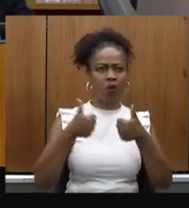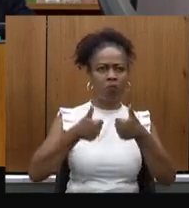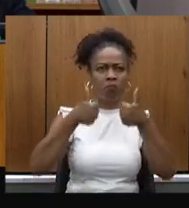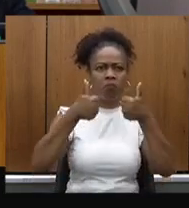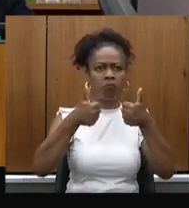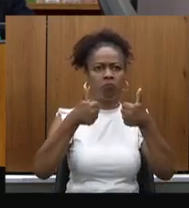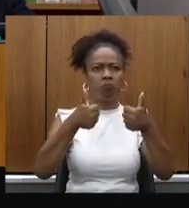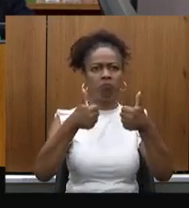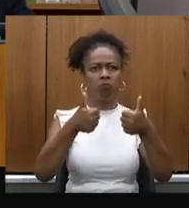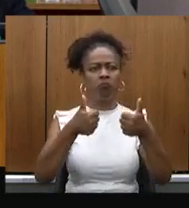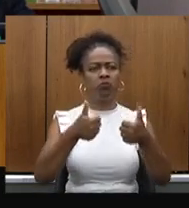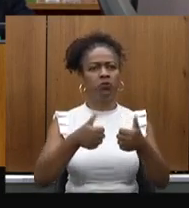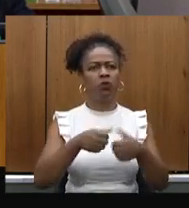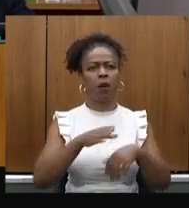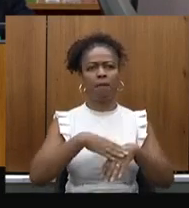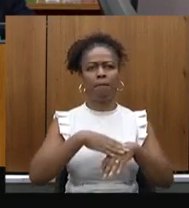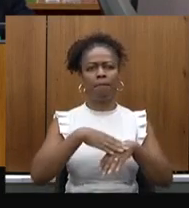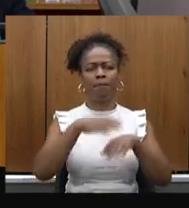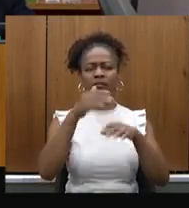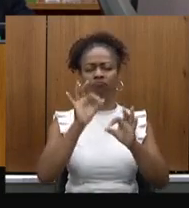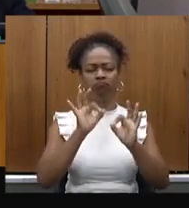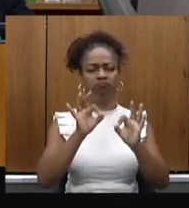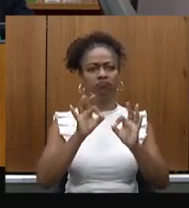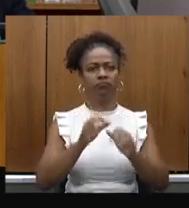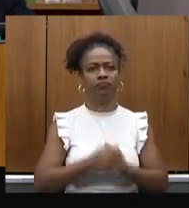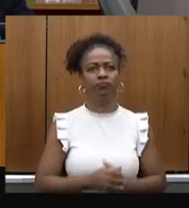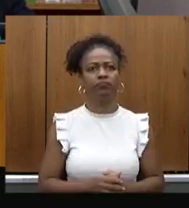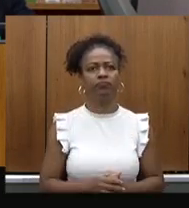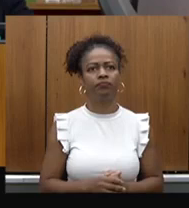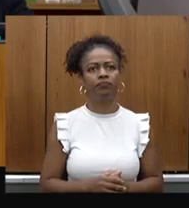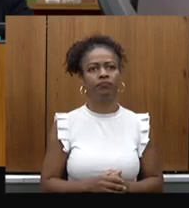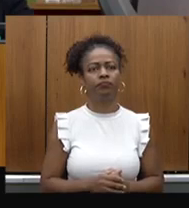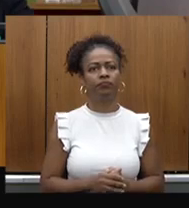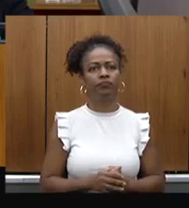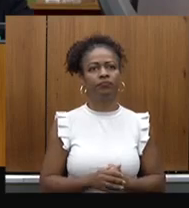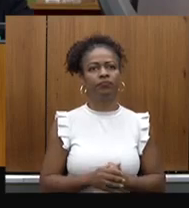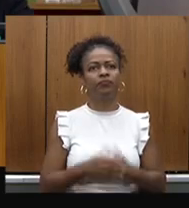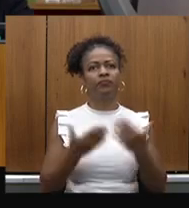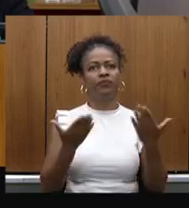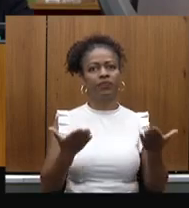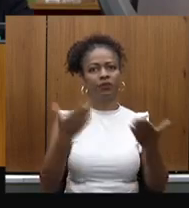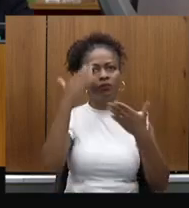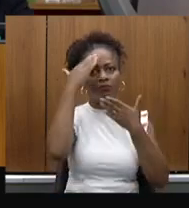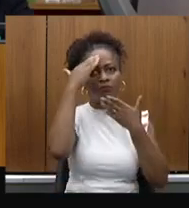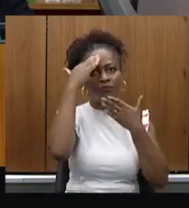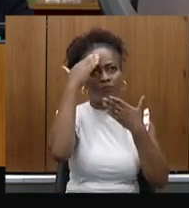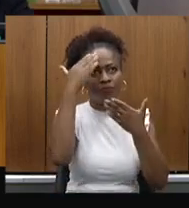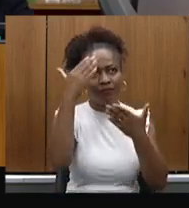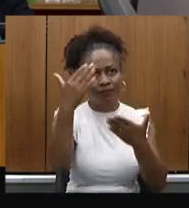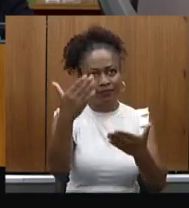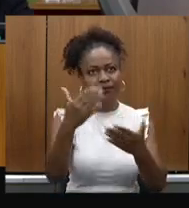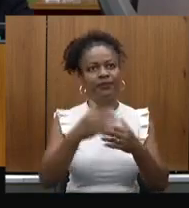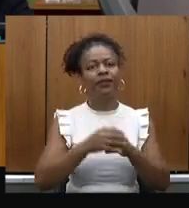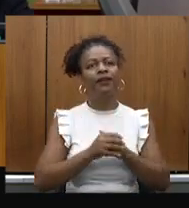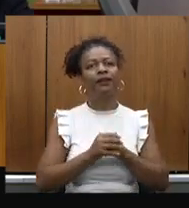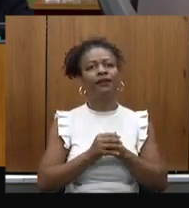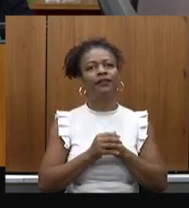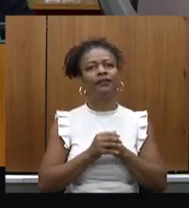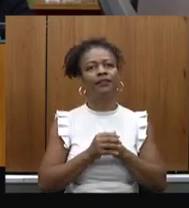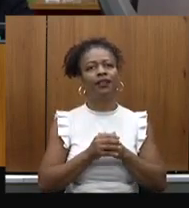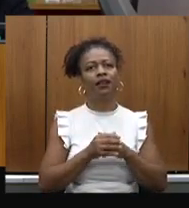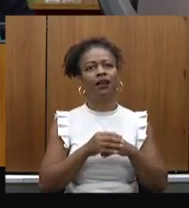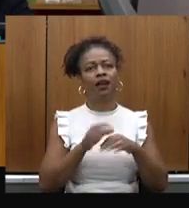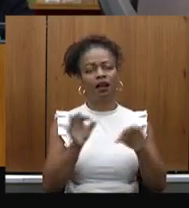Minas ainda mais robusta. Pode passar. Então, presidente João Vitor, eu queria encerrar a apresentação, já